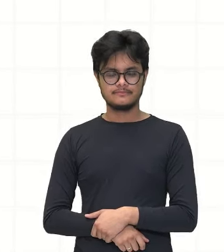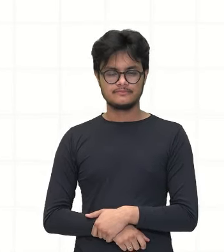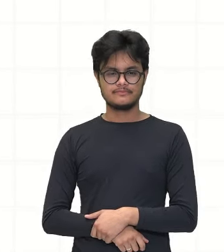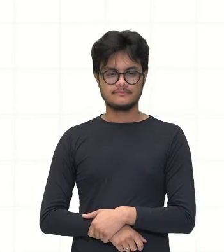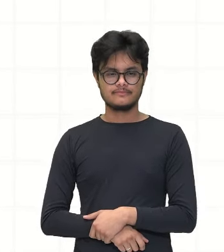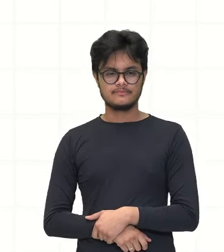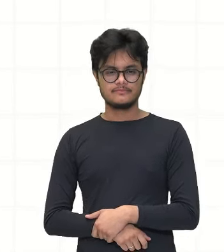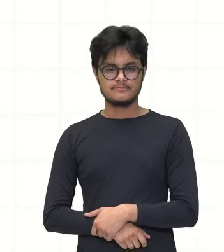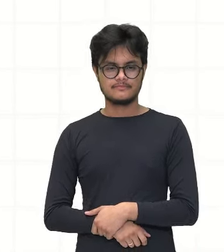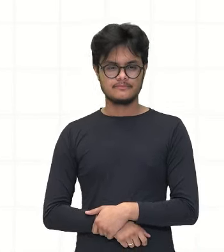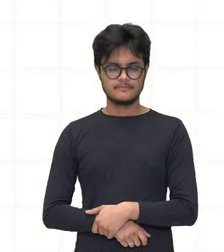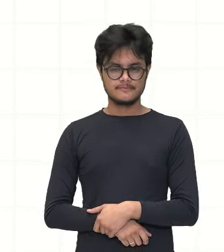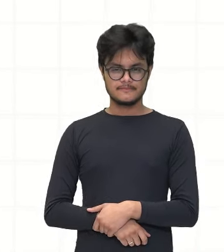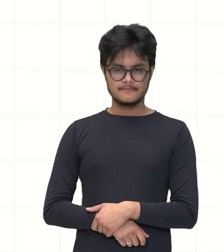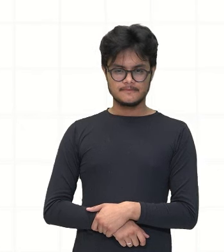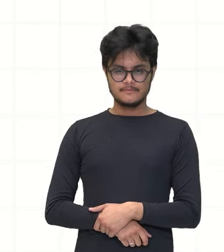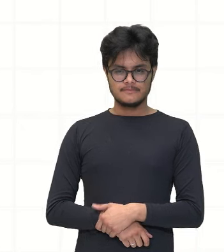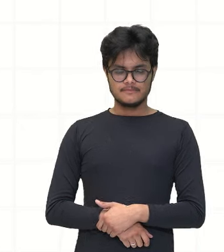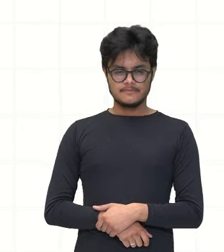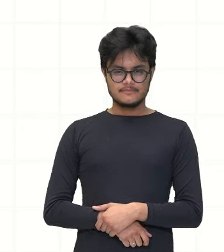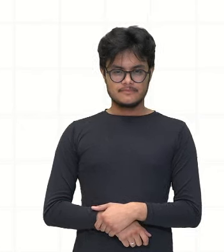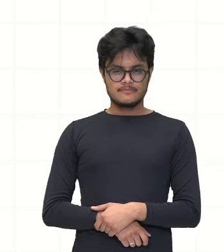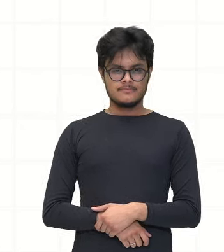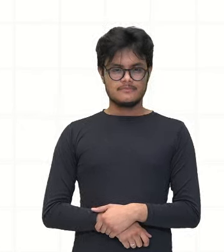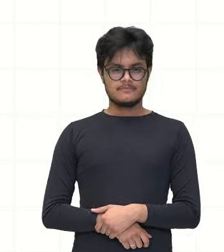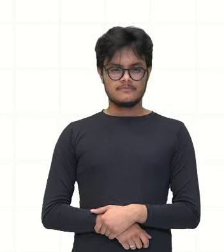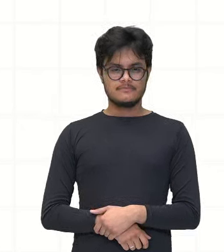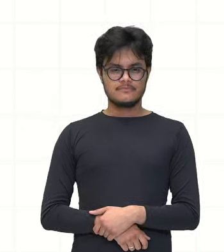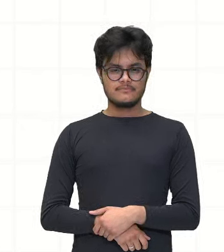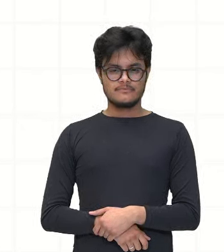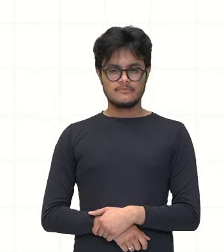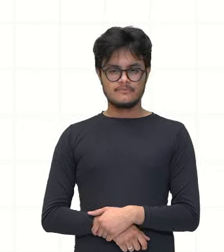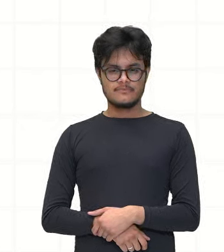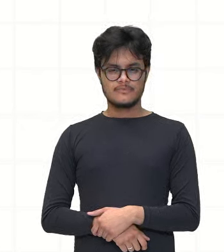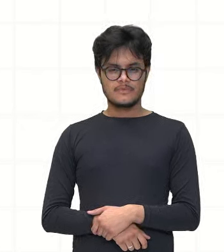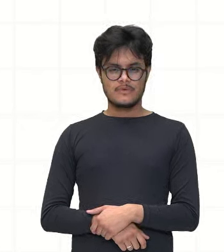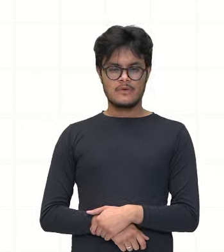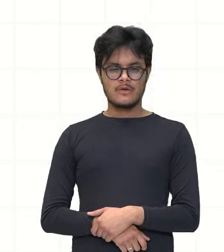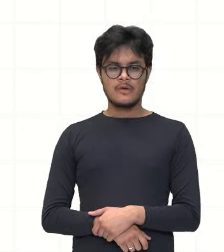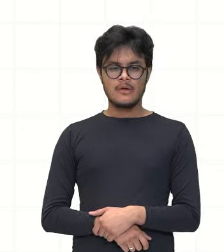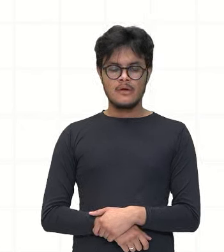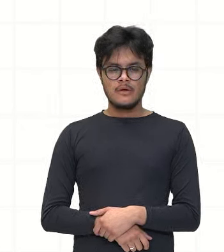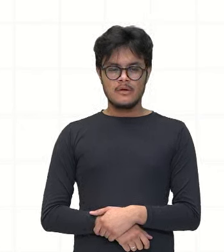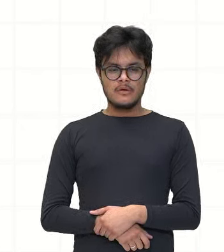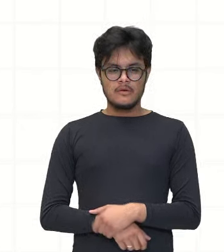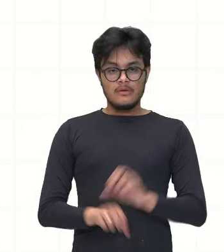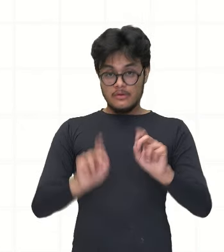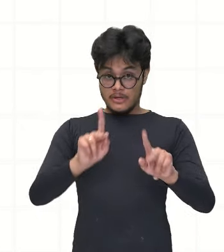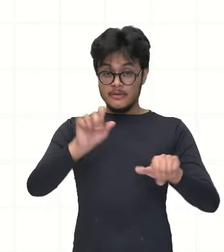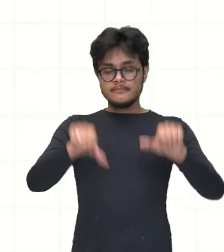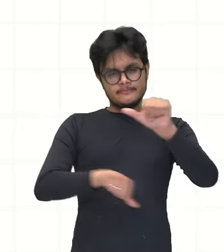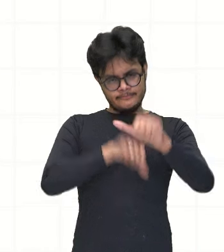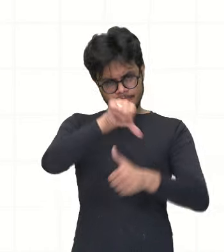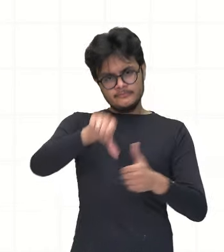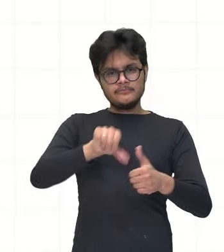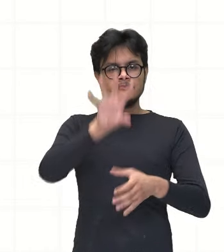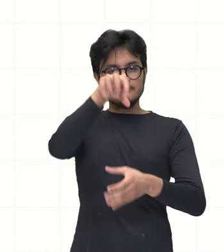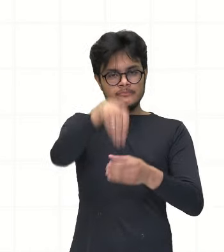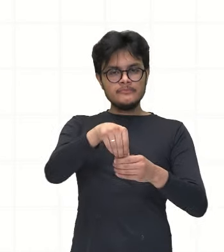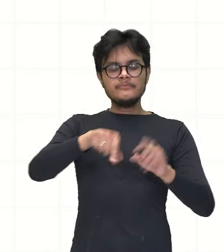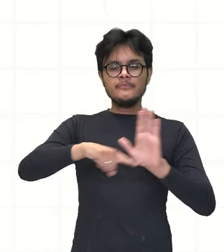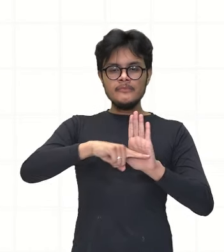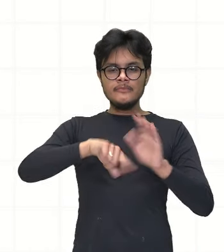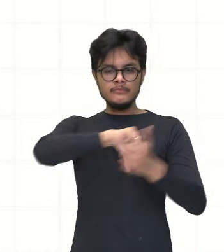aqui fora. Aqui dentro, quando sai do parênteses, se tiver um menos na frente, ele muda todos os sinais de dentro dos